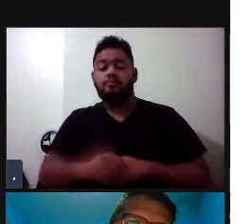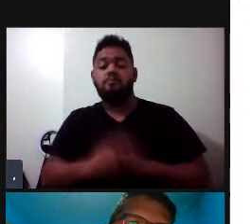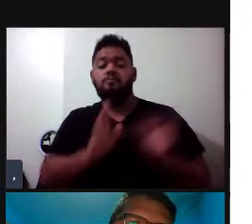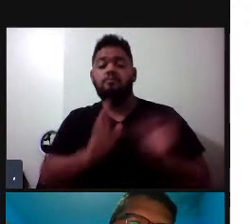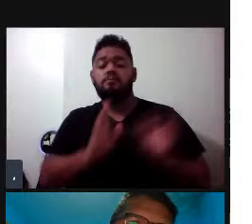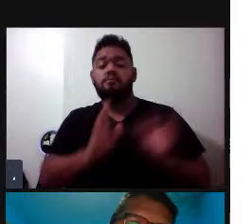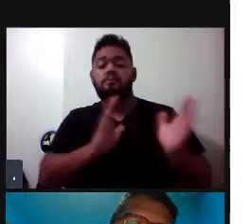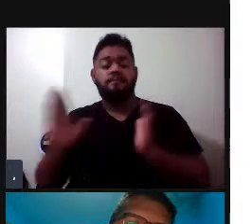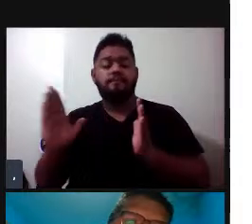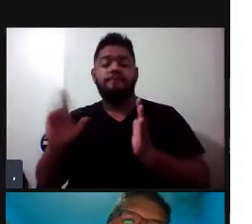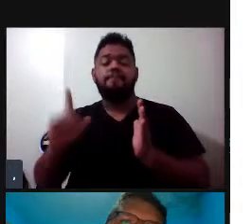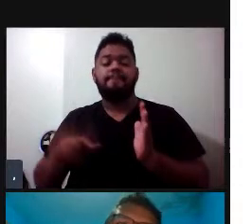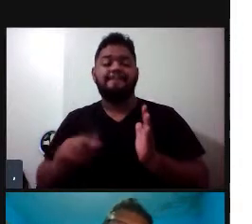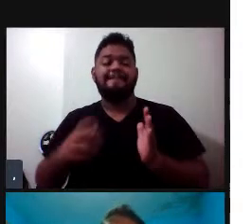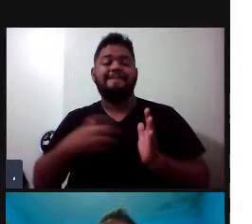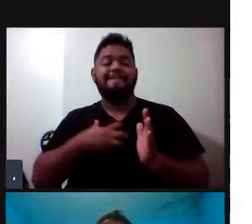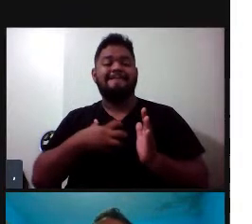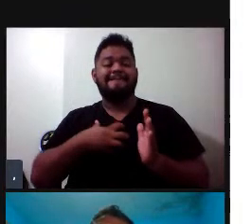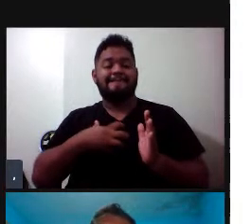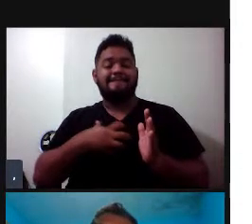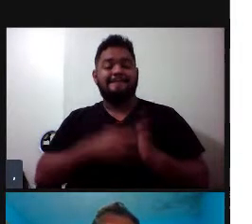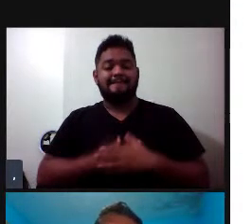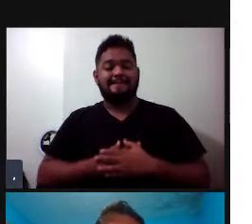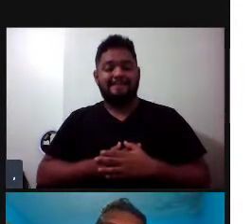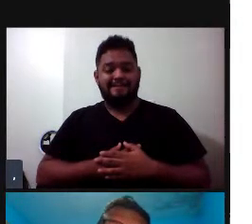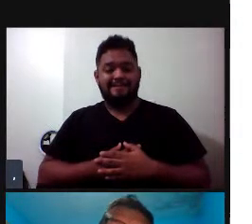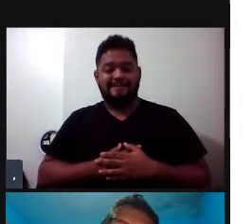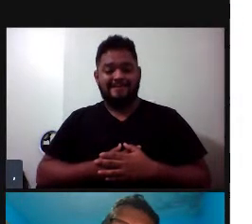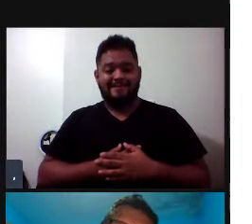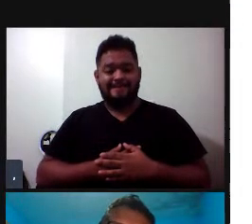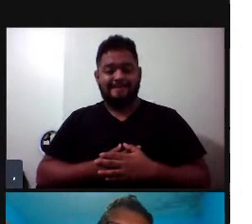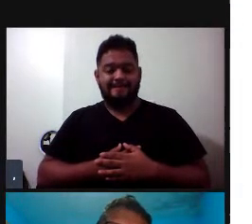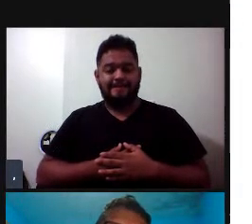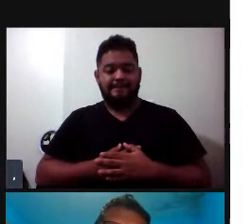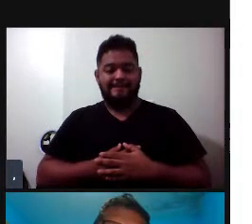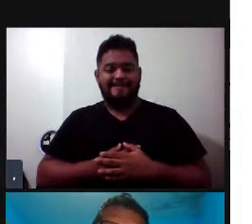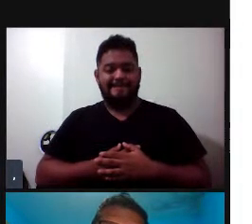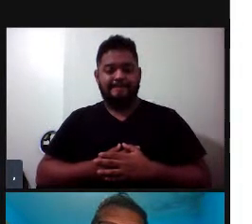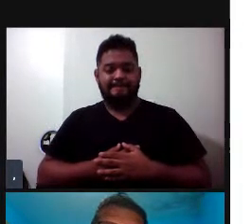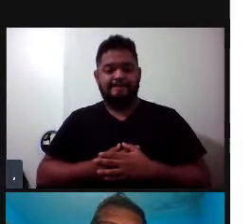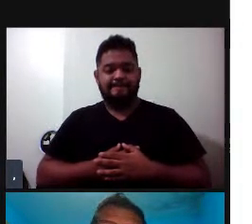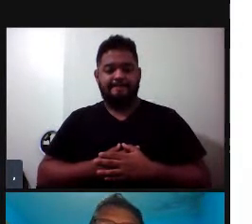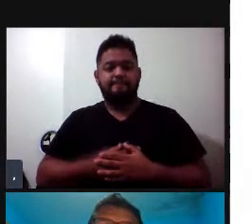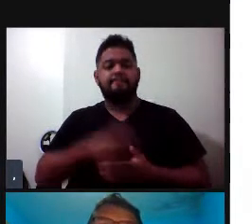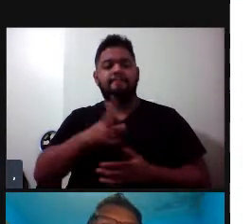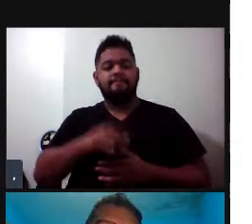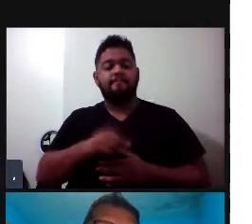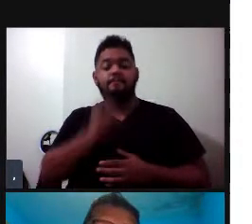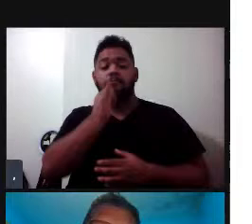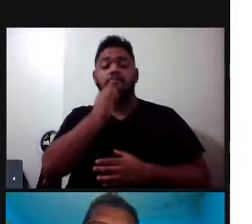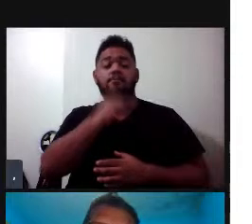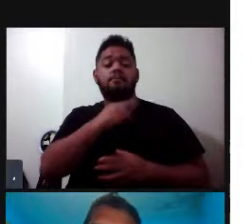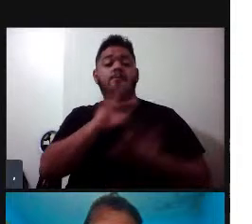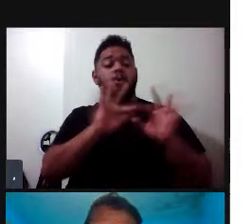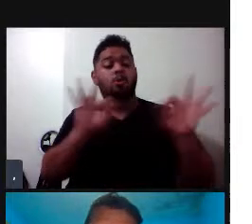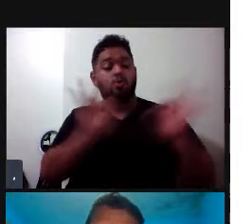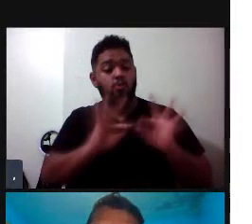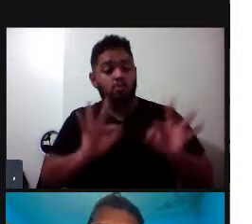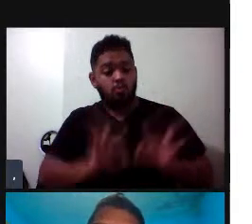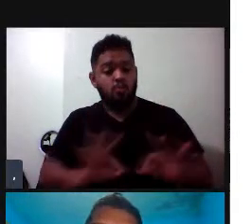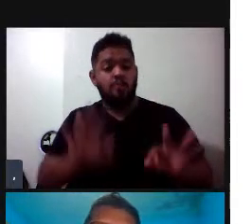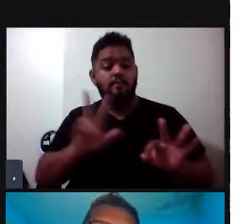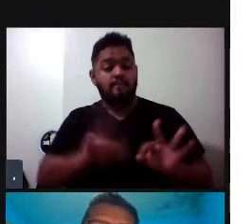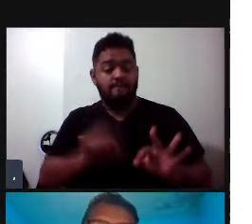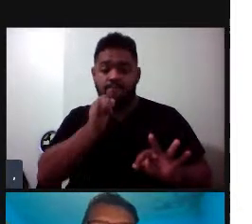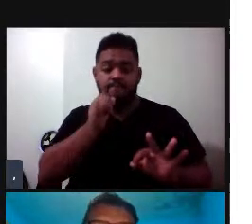contínua, a menor unidade contínua, né, uma unidade, um conjunto de unidades vai formar uma frase, um conjunto de frases que a gente